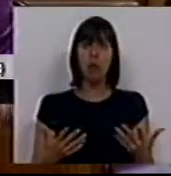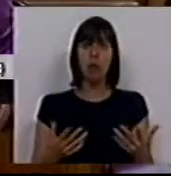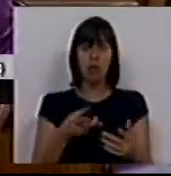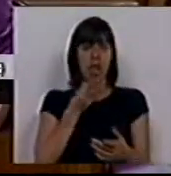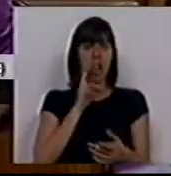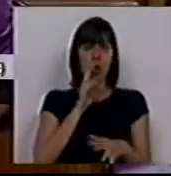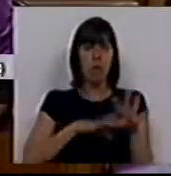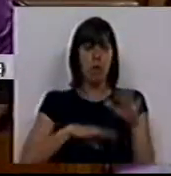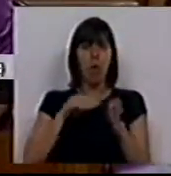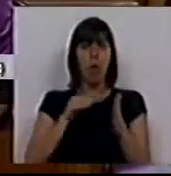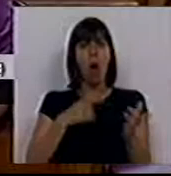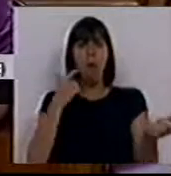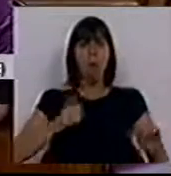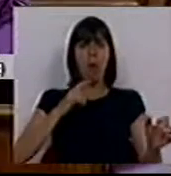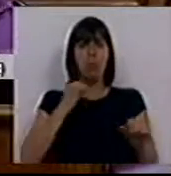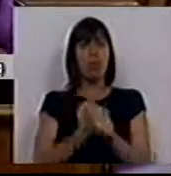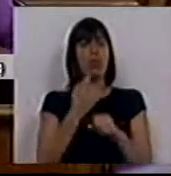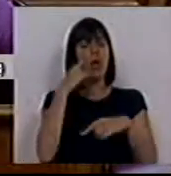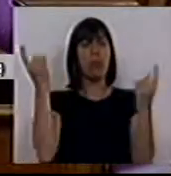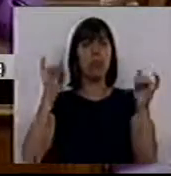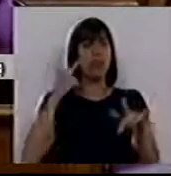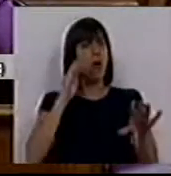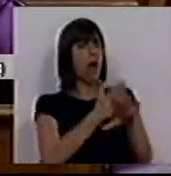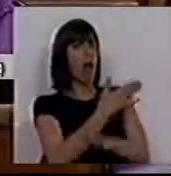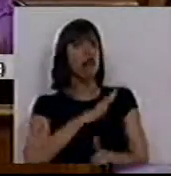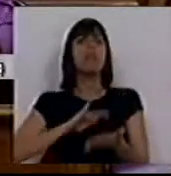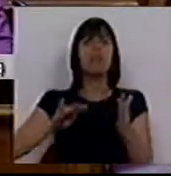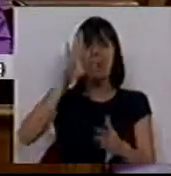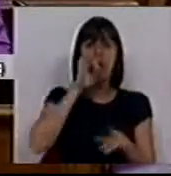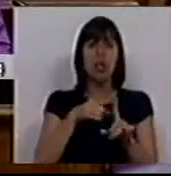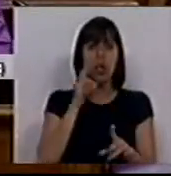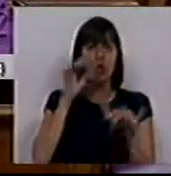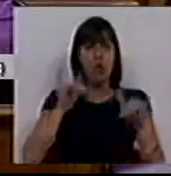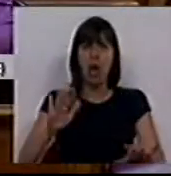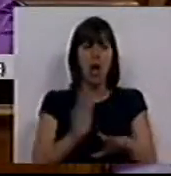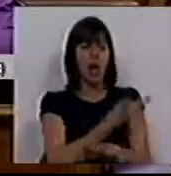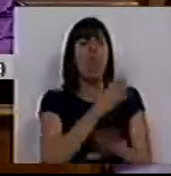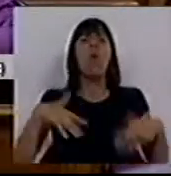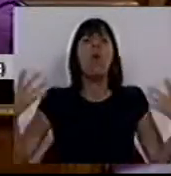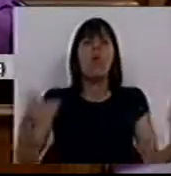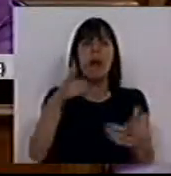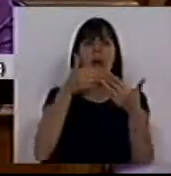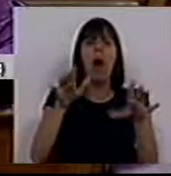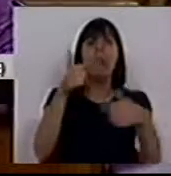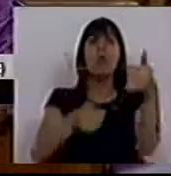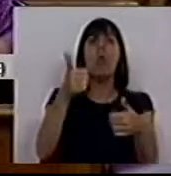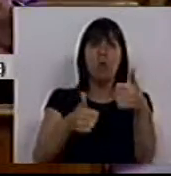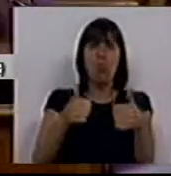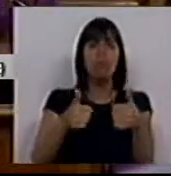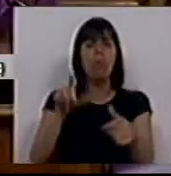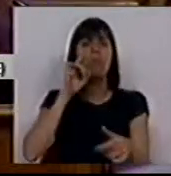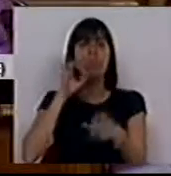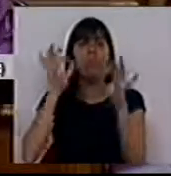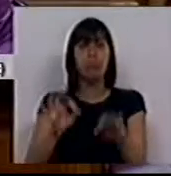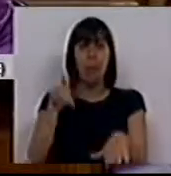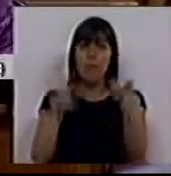o pretexto para não fazer contratação de funcionários públicos e portanto, Sr. Presidente, este pretexto acabou, quando é que os Srs. abrem concurso para